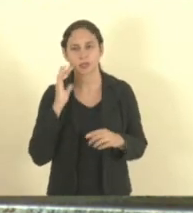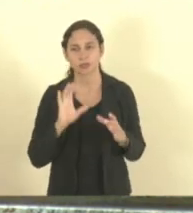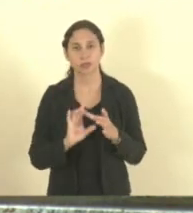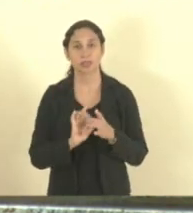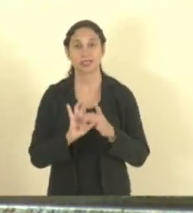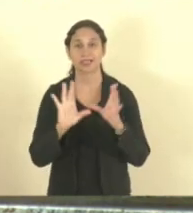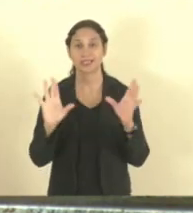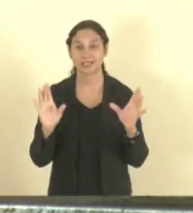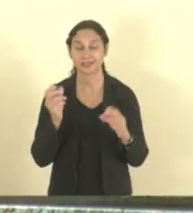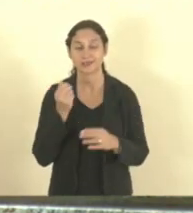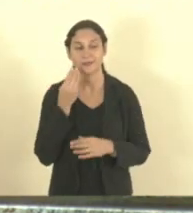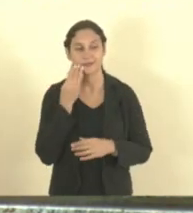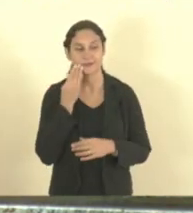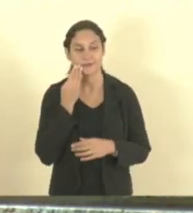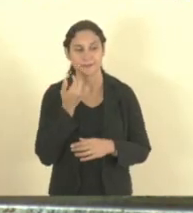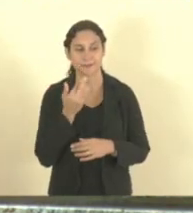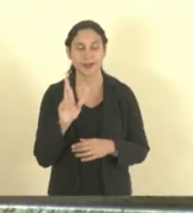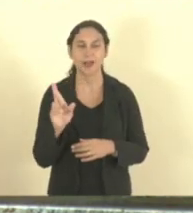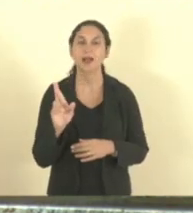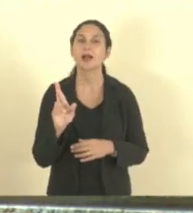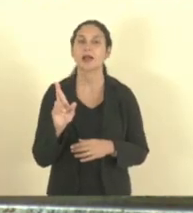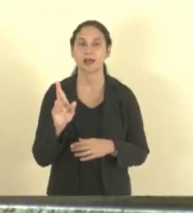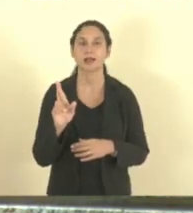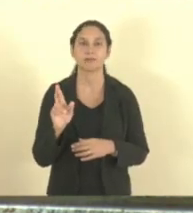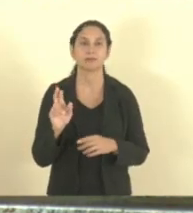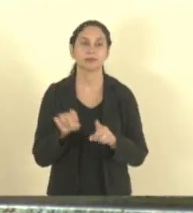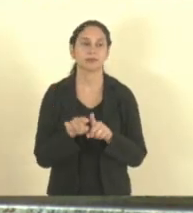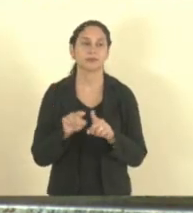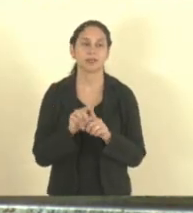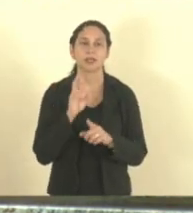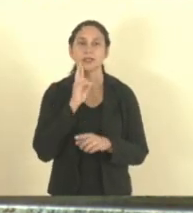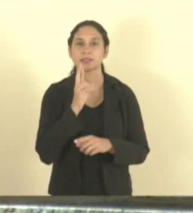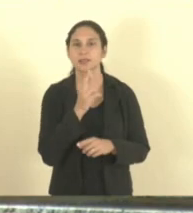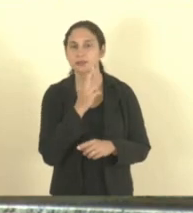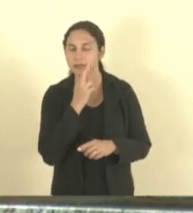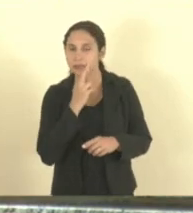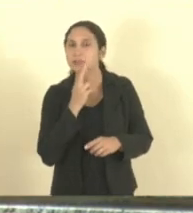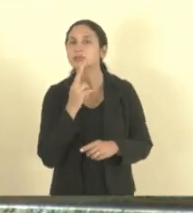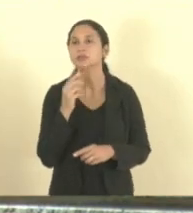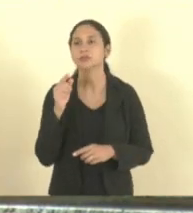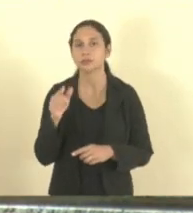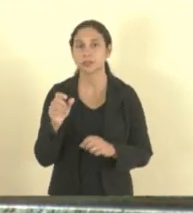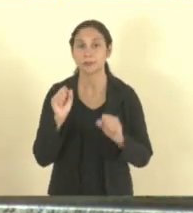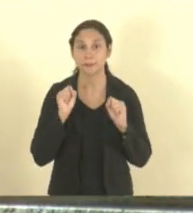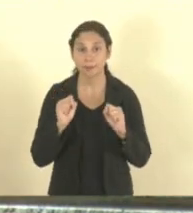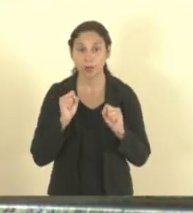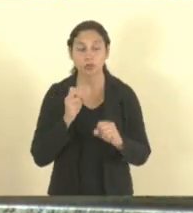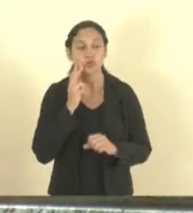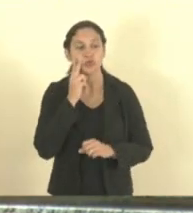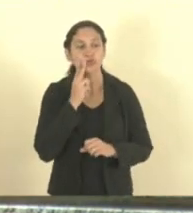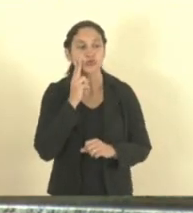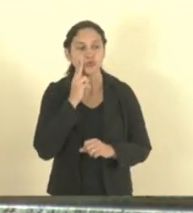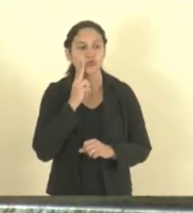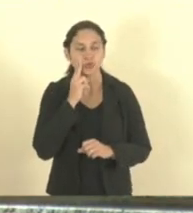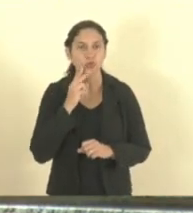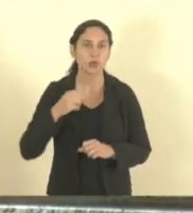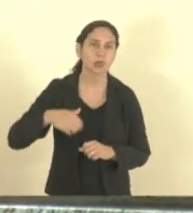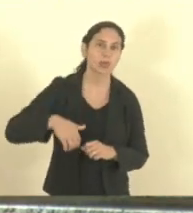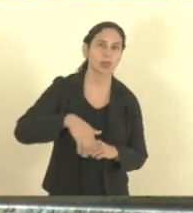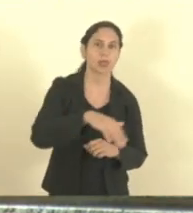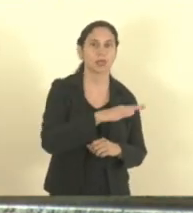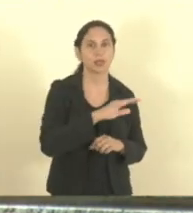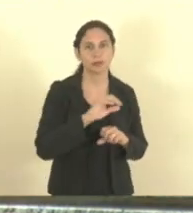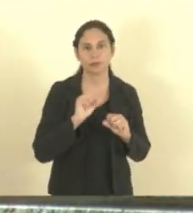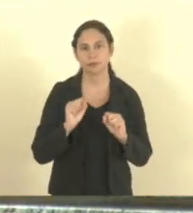Os bares, se você tem diversos restaurantes que você quer levar um vinho seu, você cobra a rolha